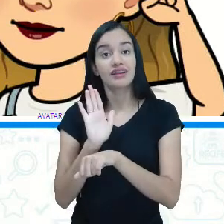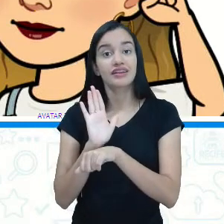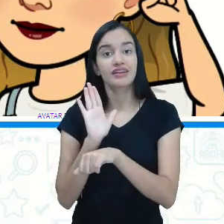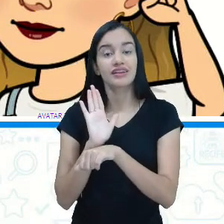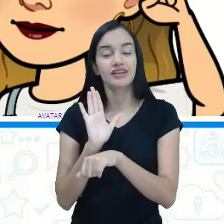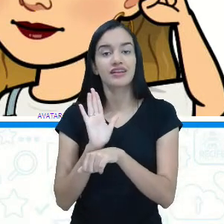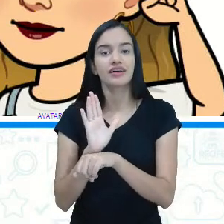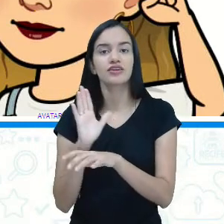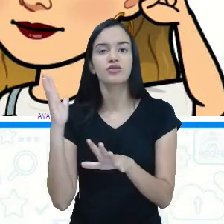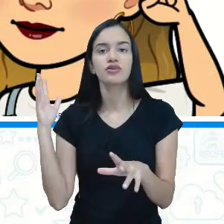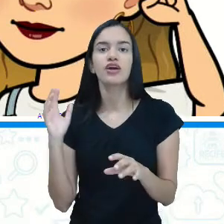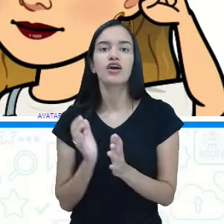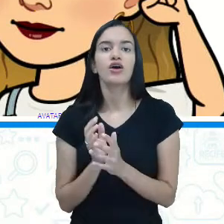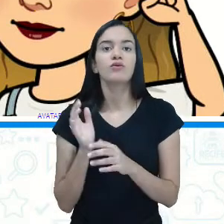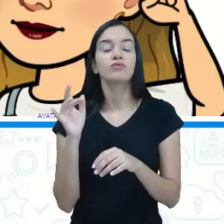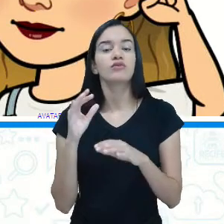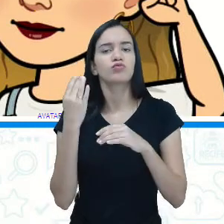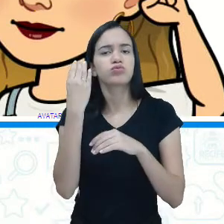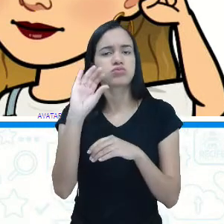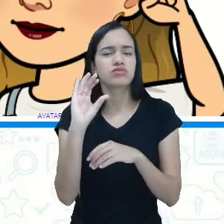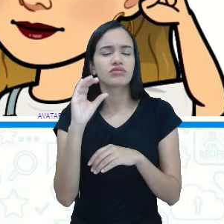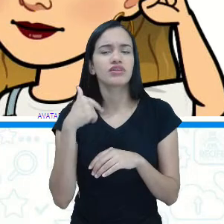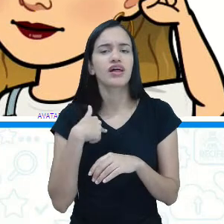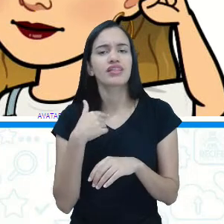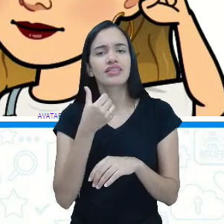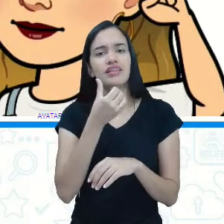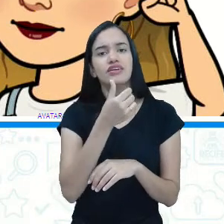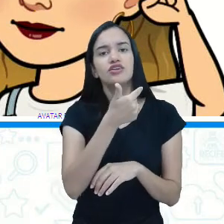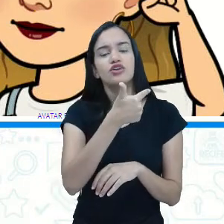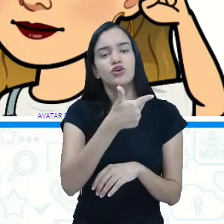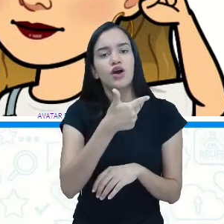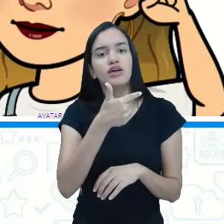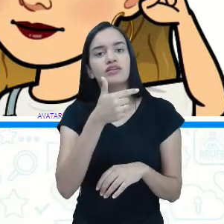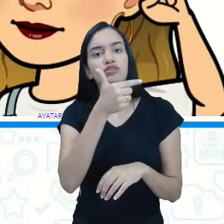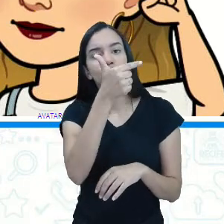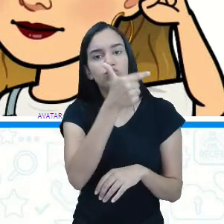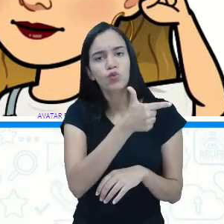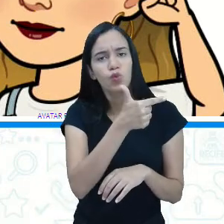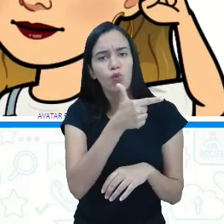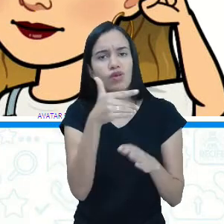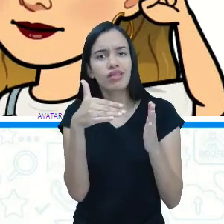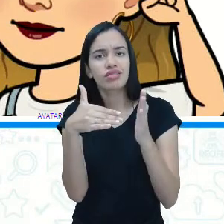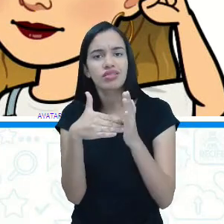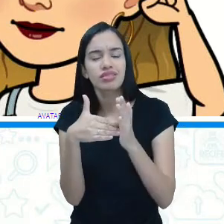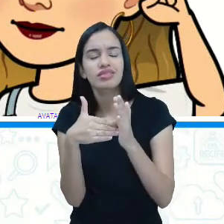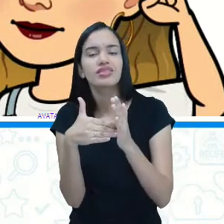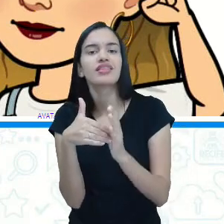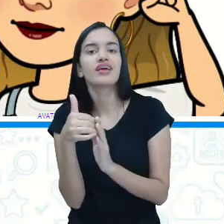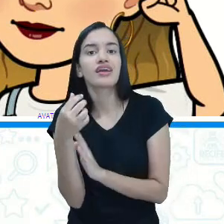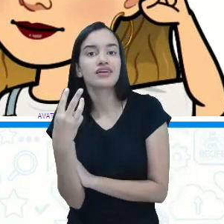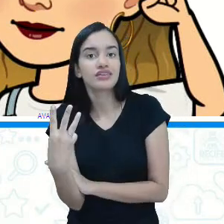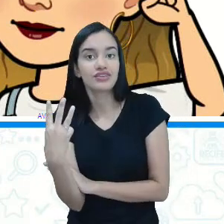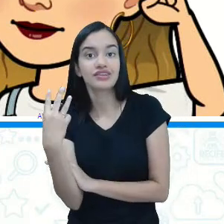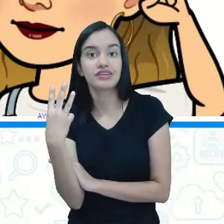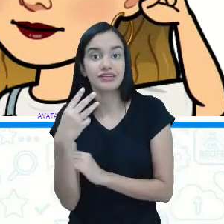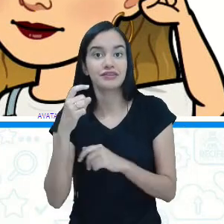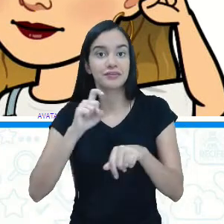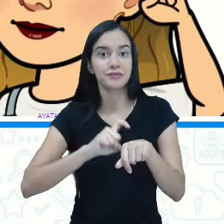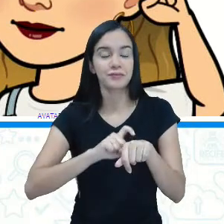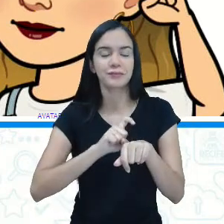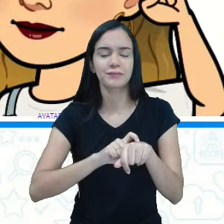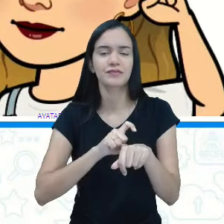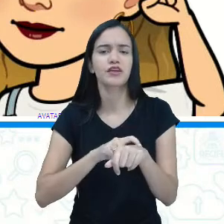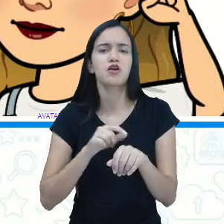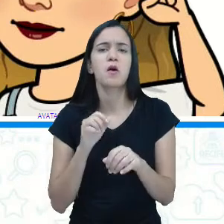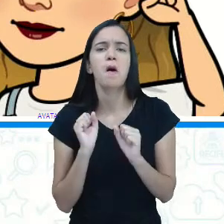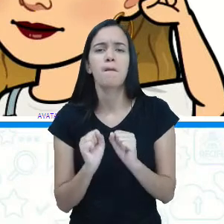a reprise é das 14h às 15h. Então, a criança que está na escola agora pode assistir pela TV a